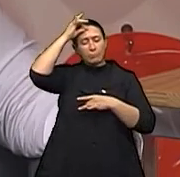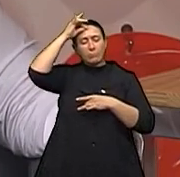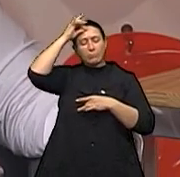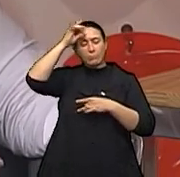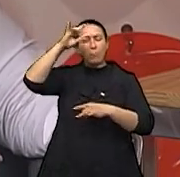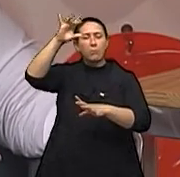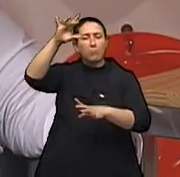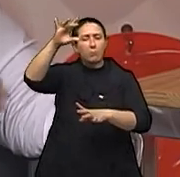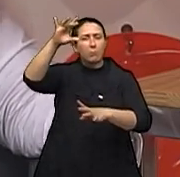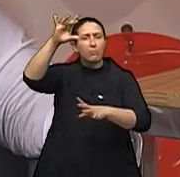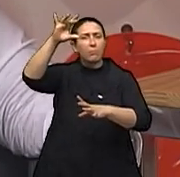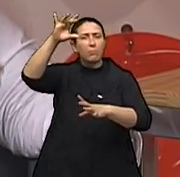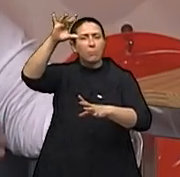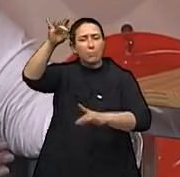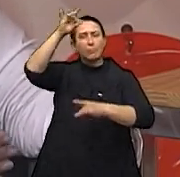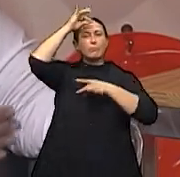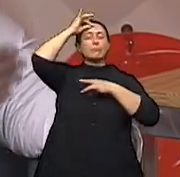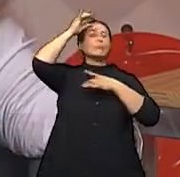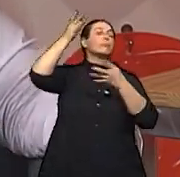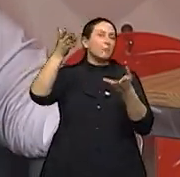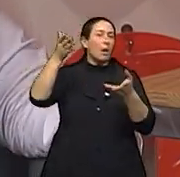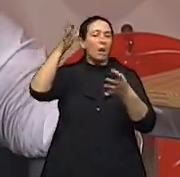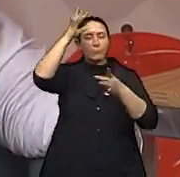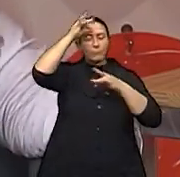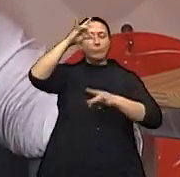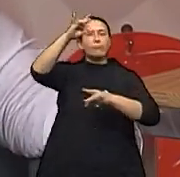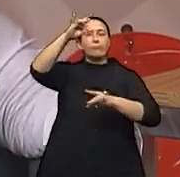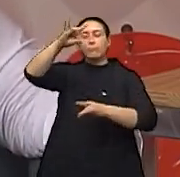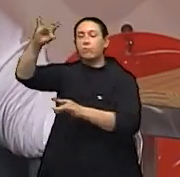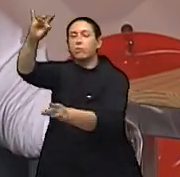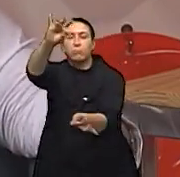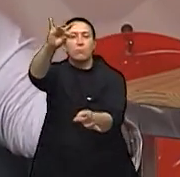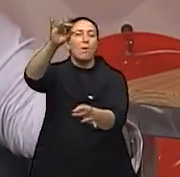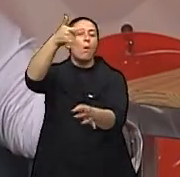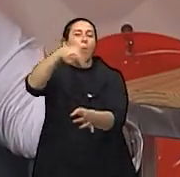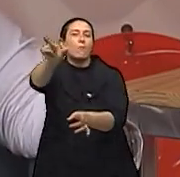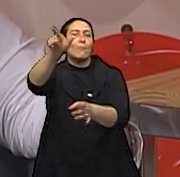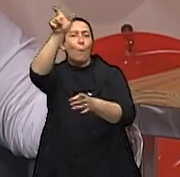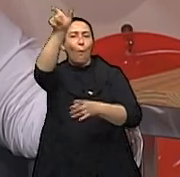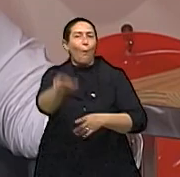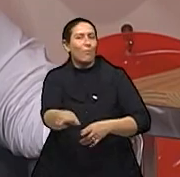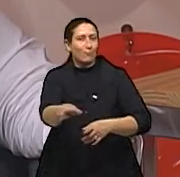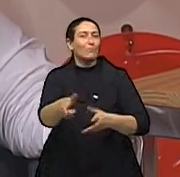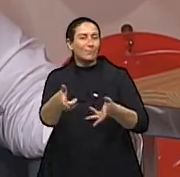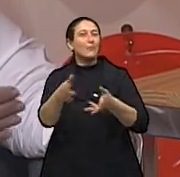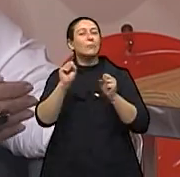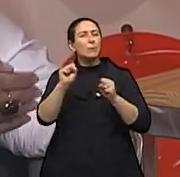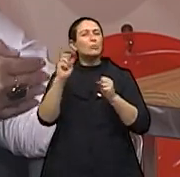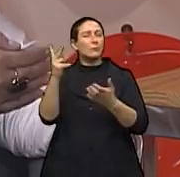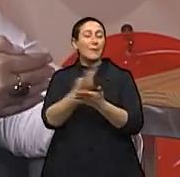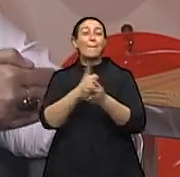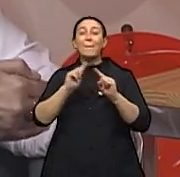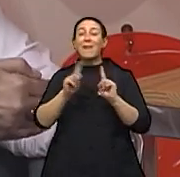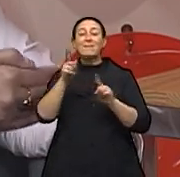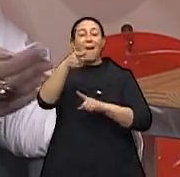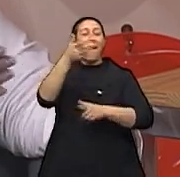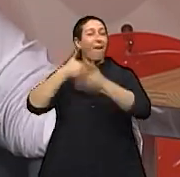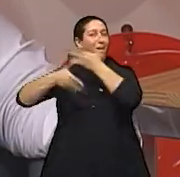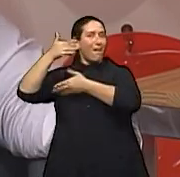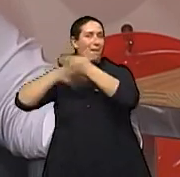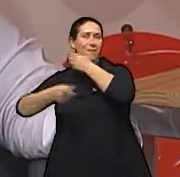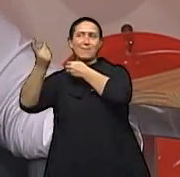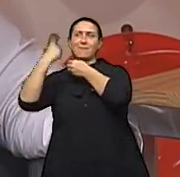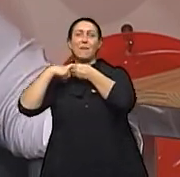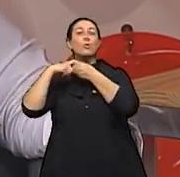método, na nossa escola, a regressão não termina aí. Porque nós não temos somente a